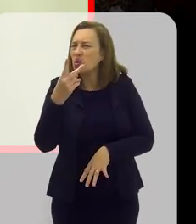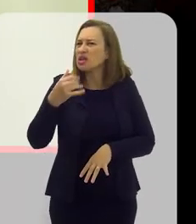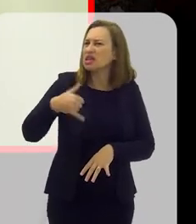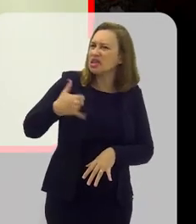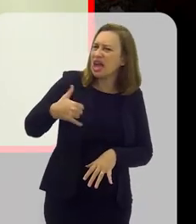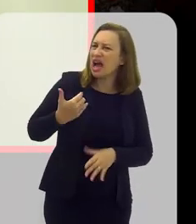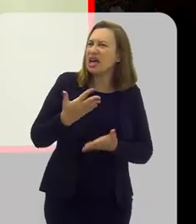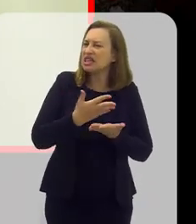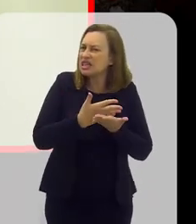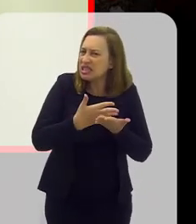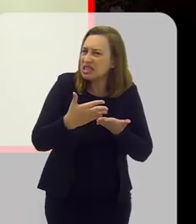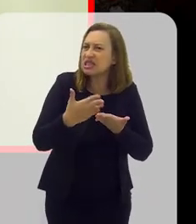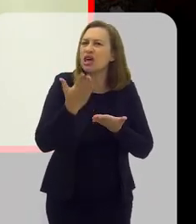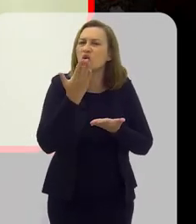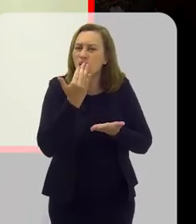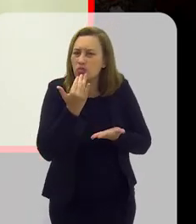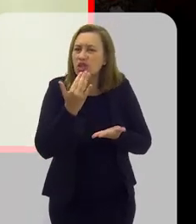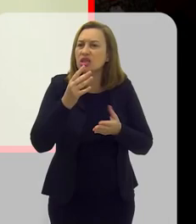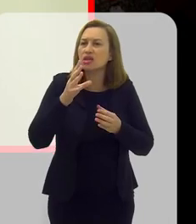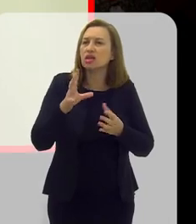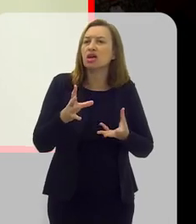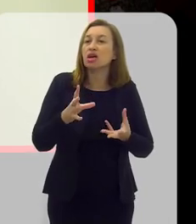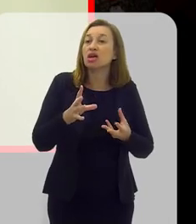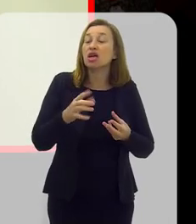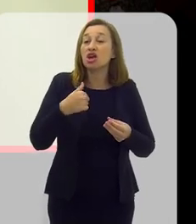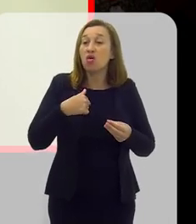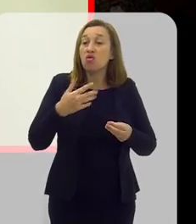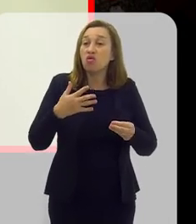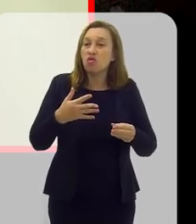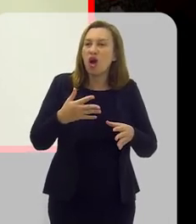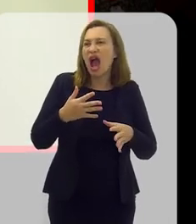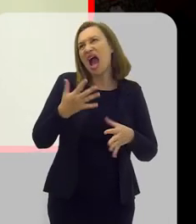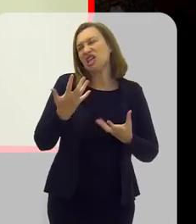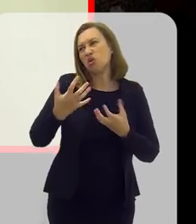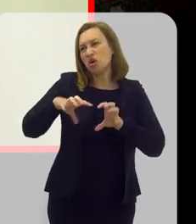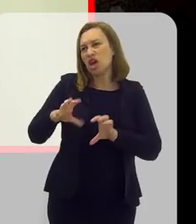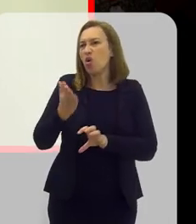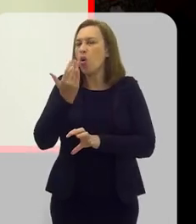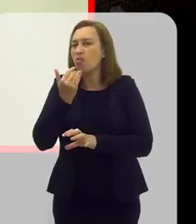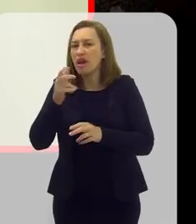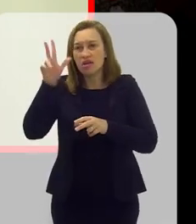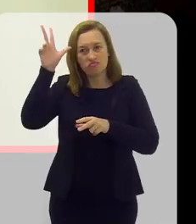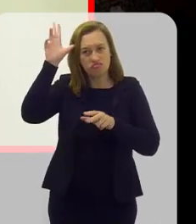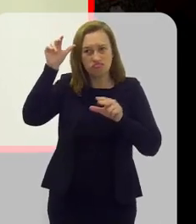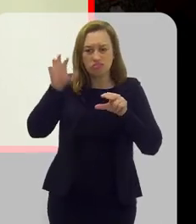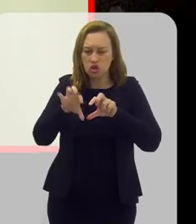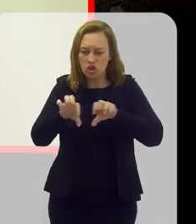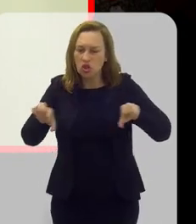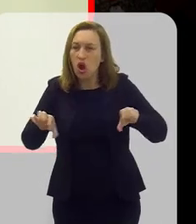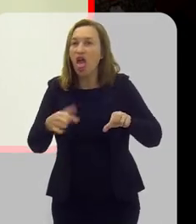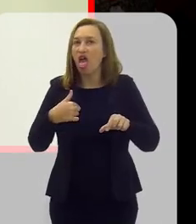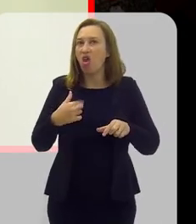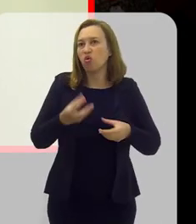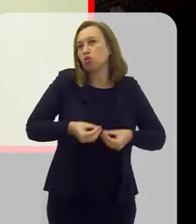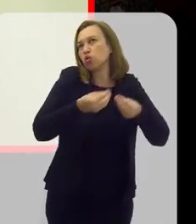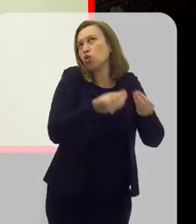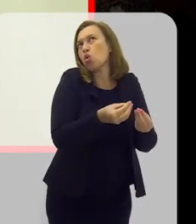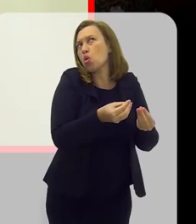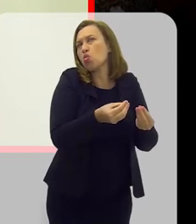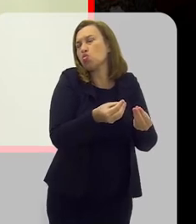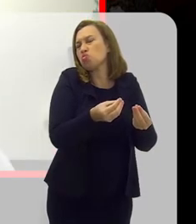que a criança inicia uma seletividade alimentar e o vô entra e fala, não, ele não quer comer cenoura, não tem importância. Eu dou